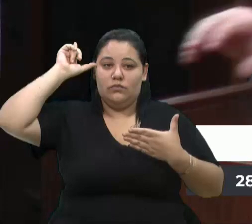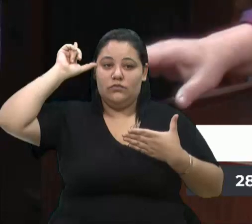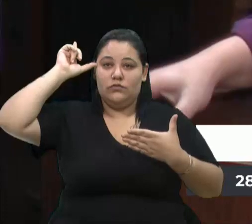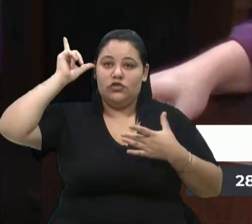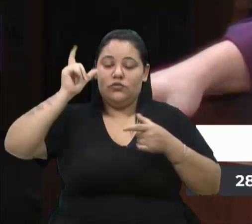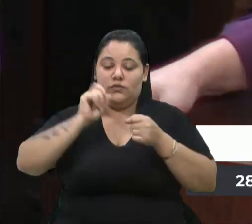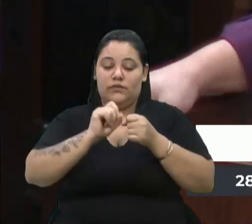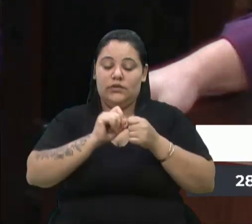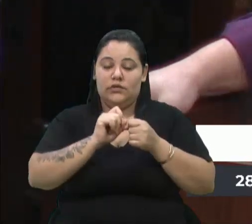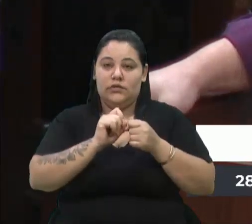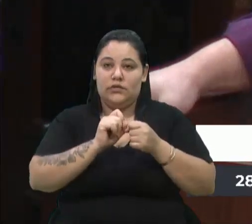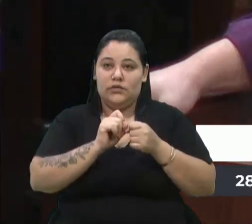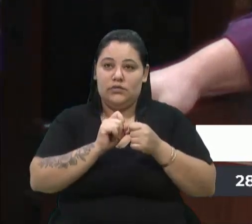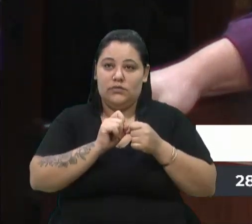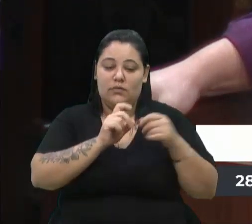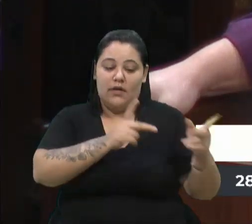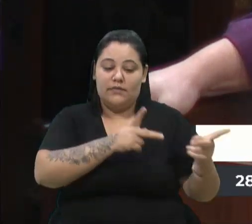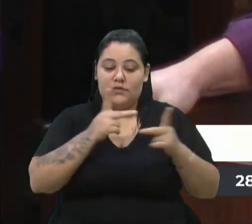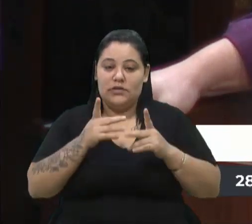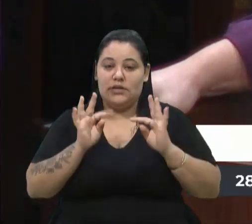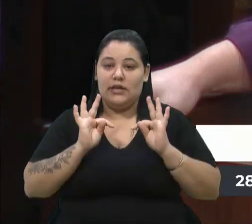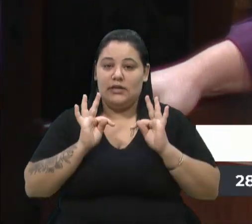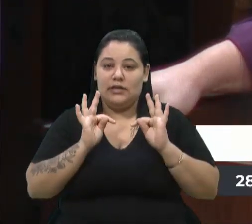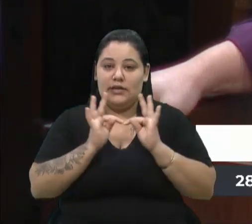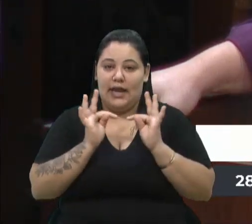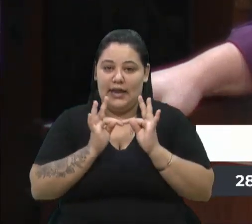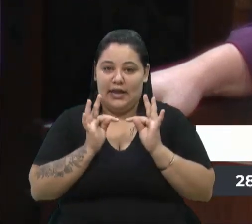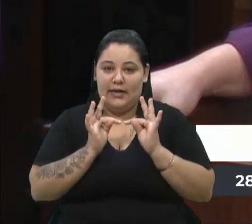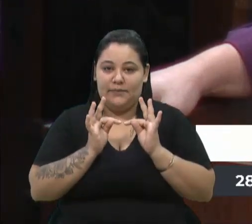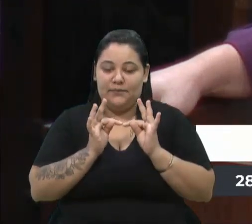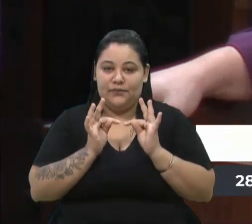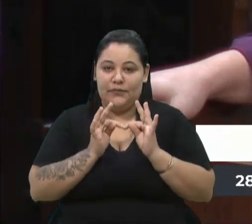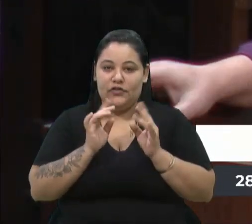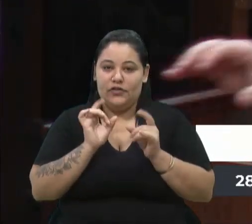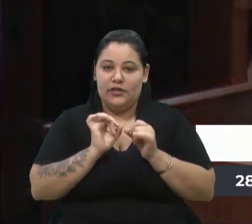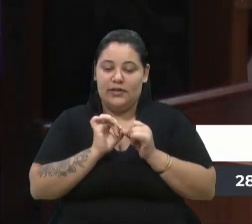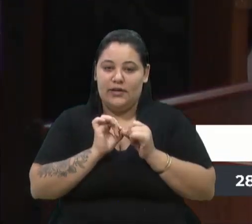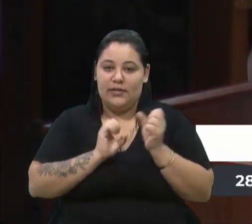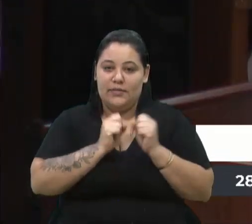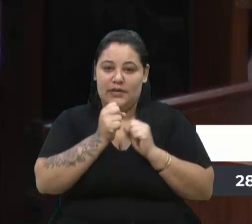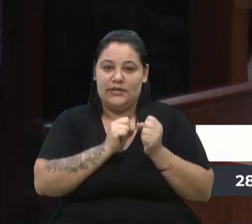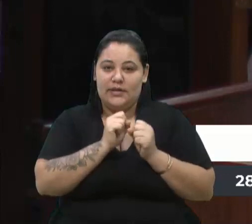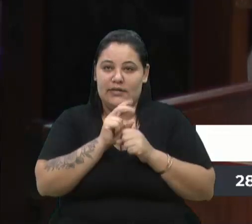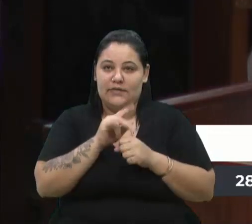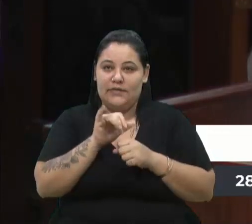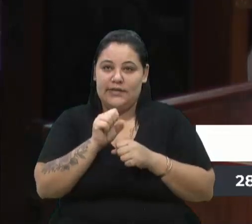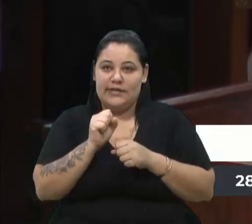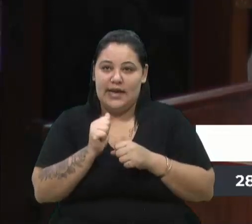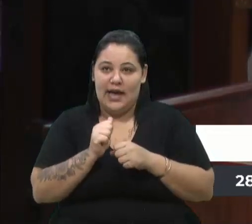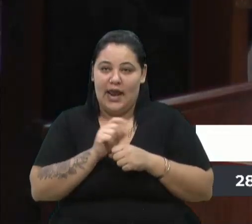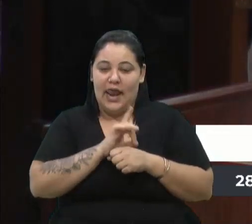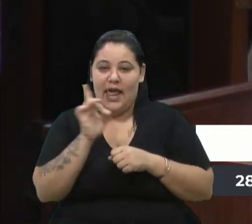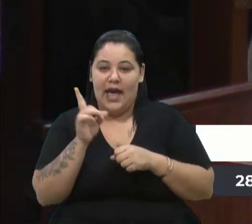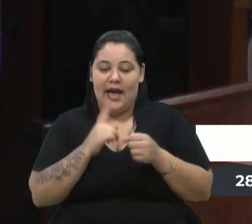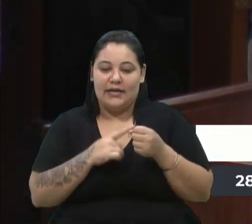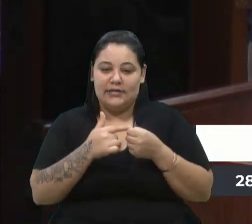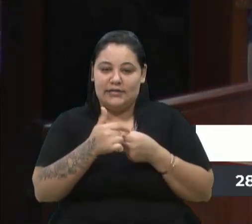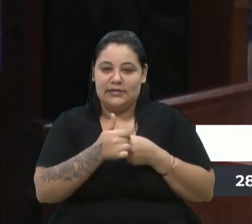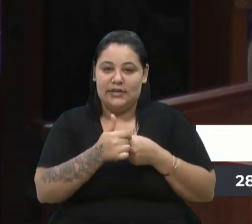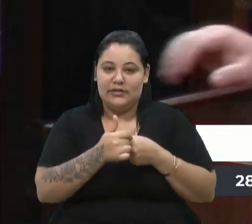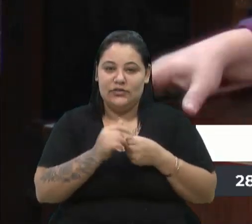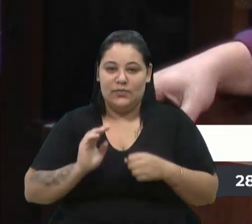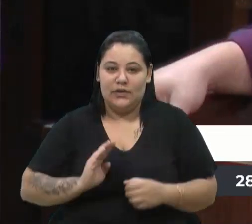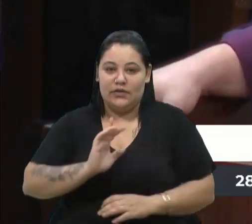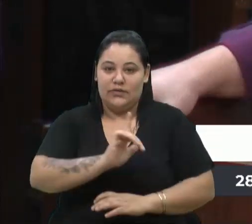fez uma visita técnica na empresa Visa, Ivoti e a convite do